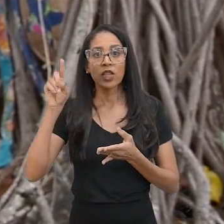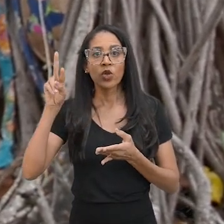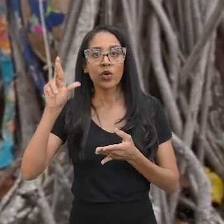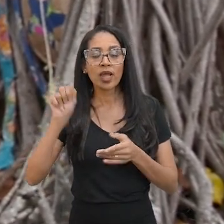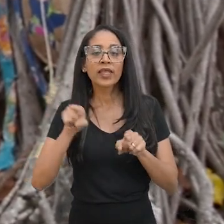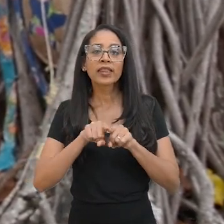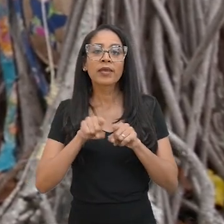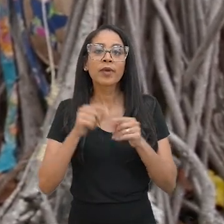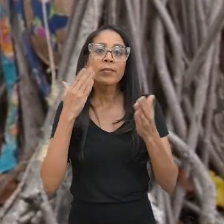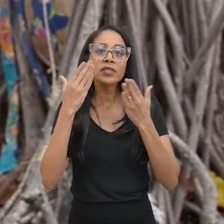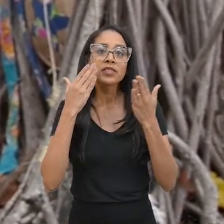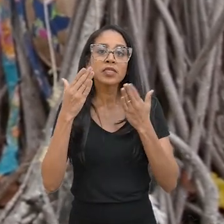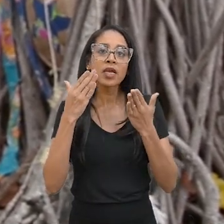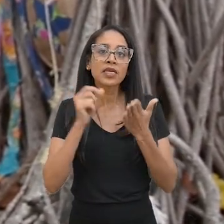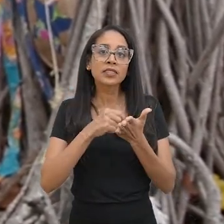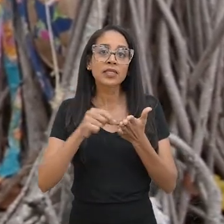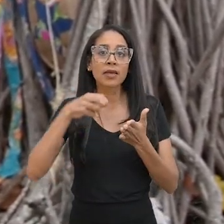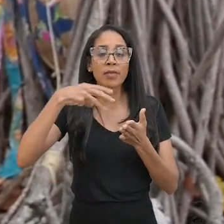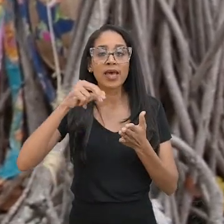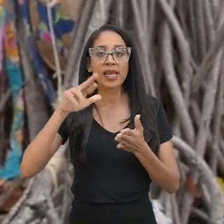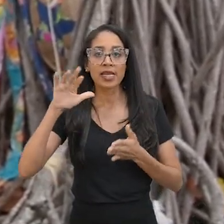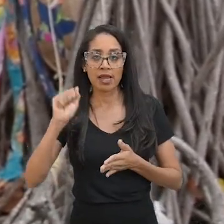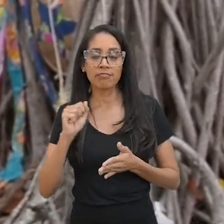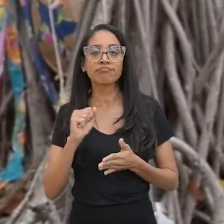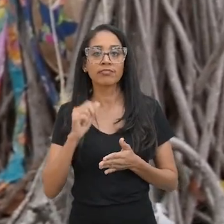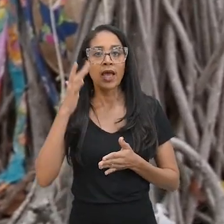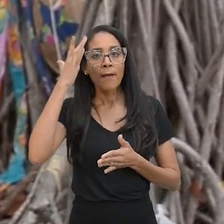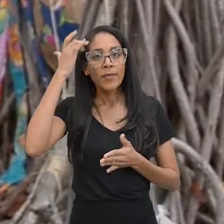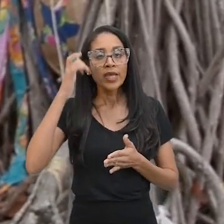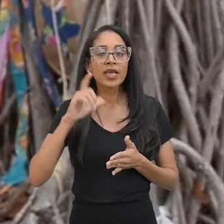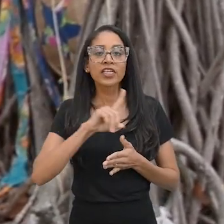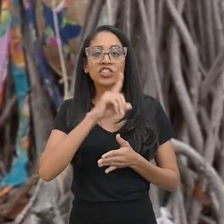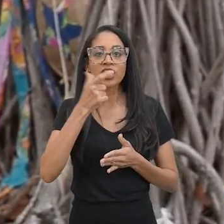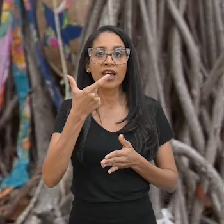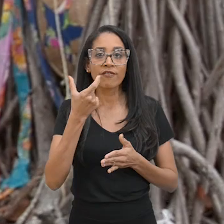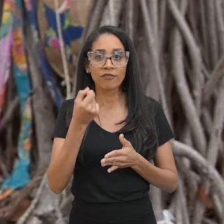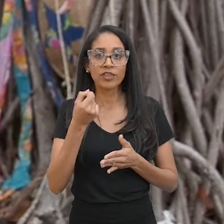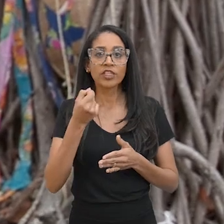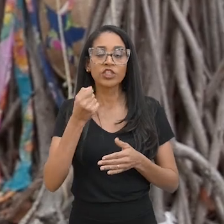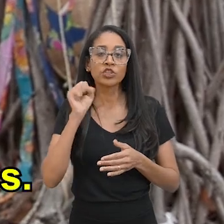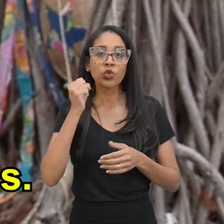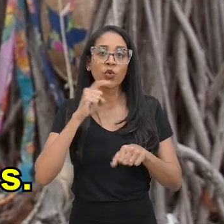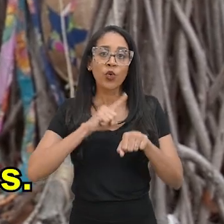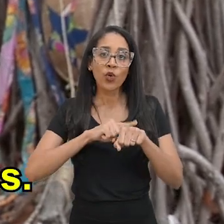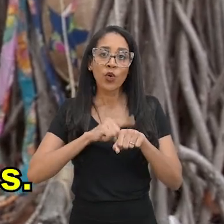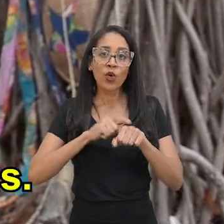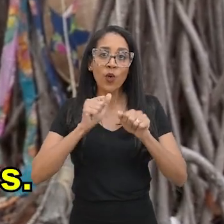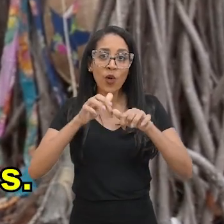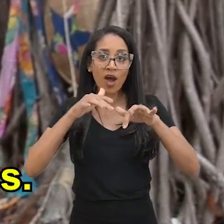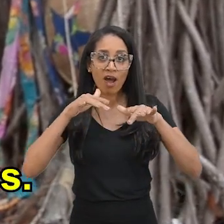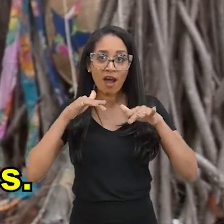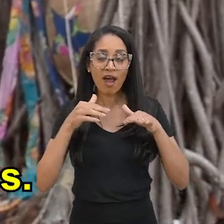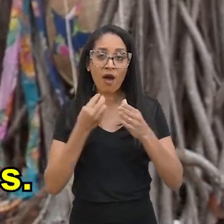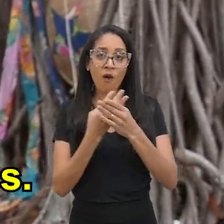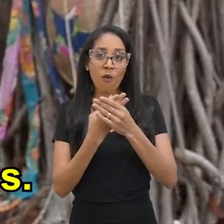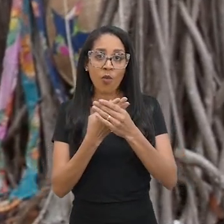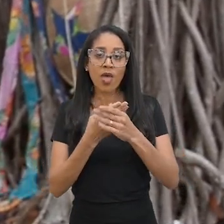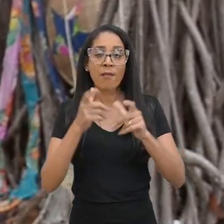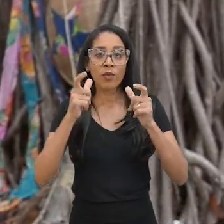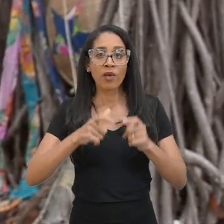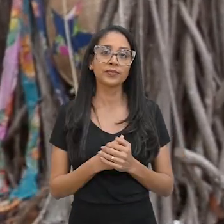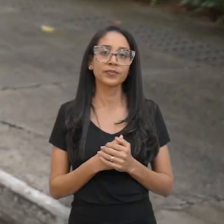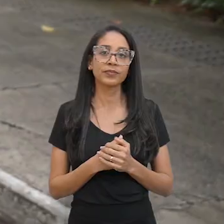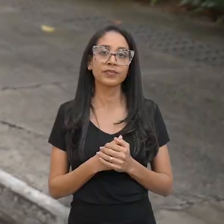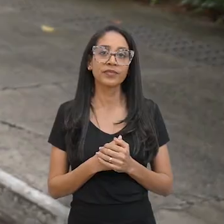escritora Marília Nelly. Amanhã, dia 20, às 8 horas, no Auditório Mestre Rock da Uneb, de Santo Antônio de Jesus. Não